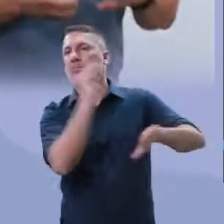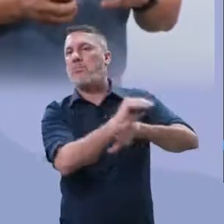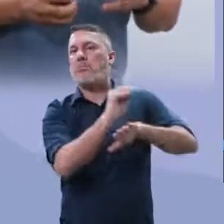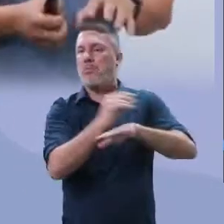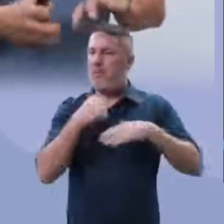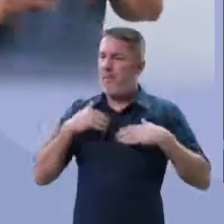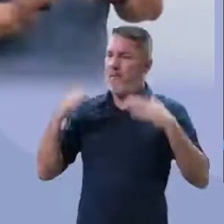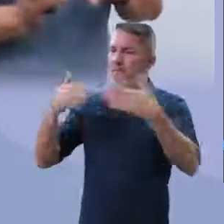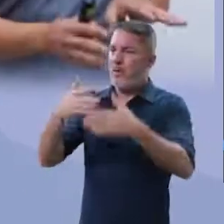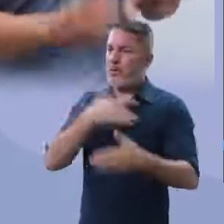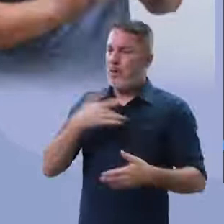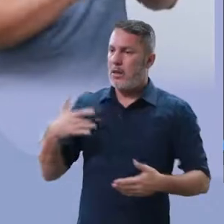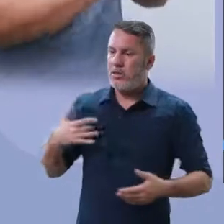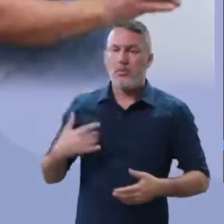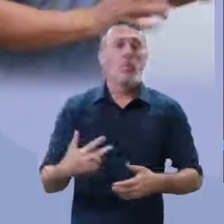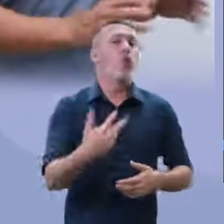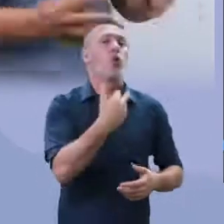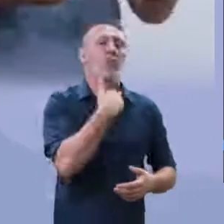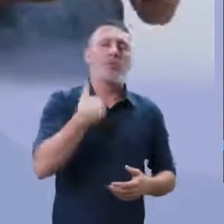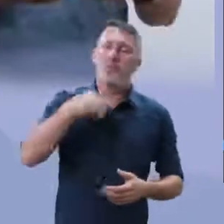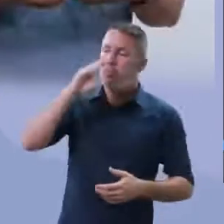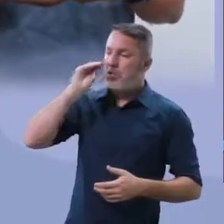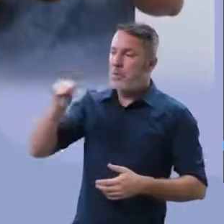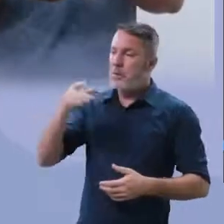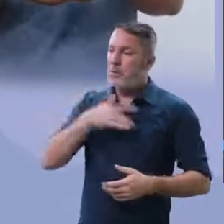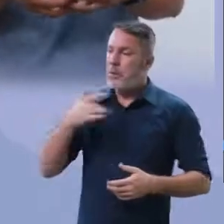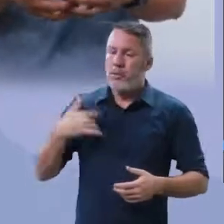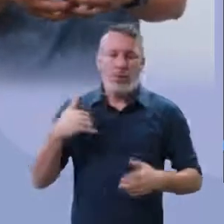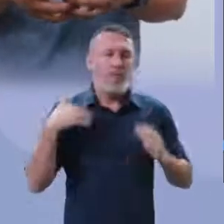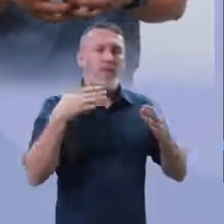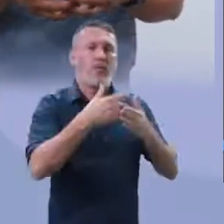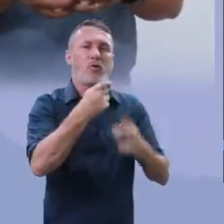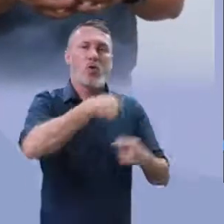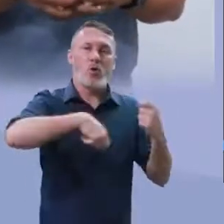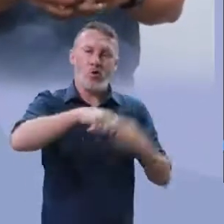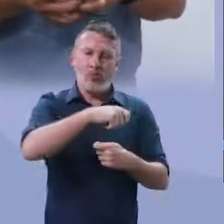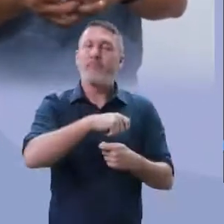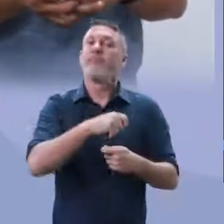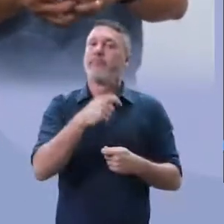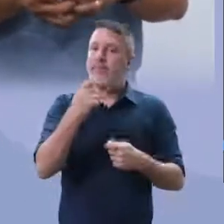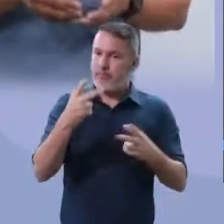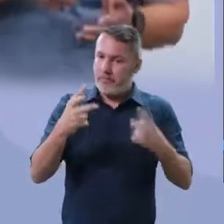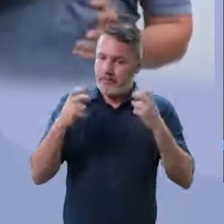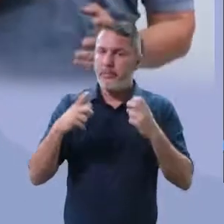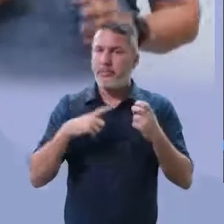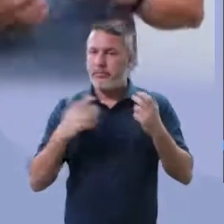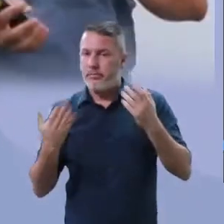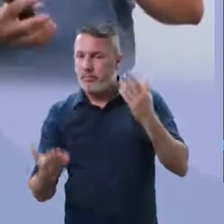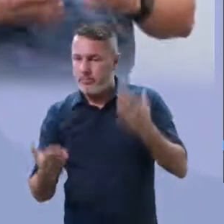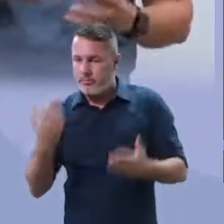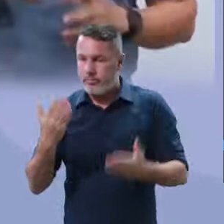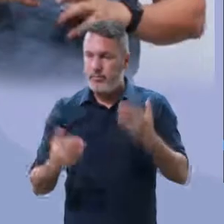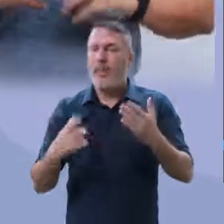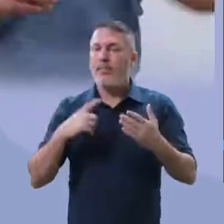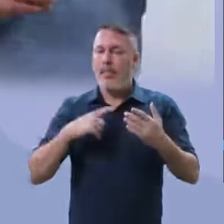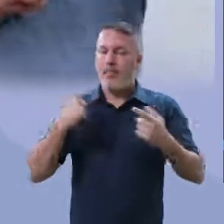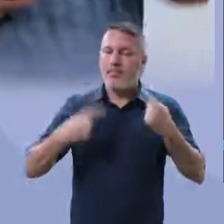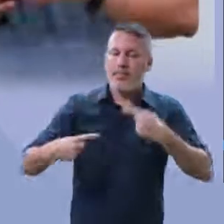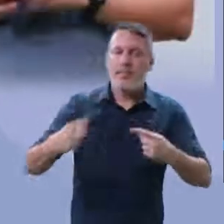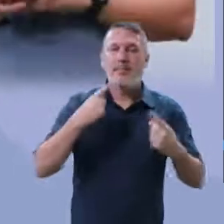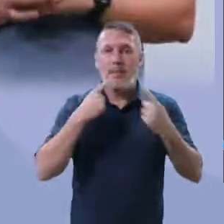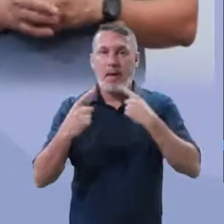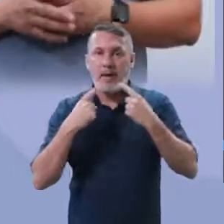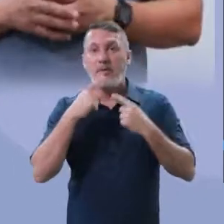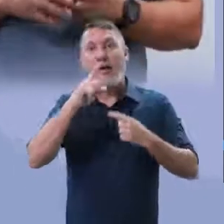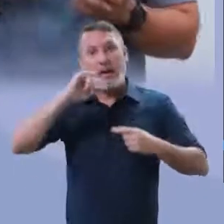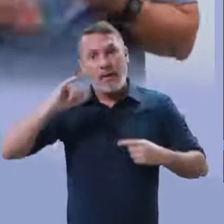apenas na saúde, eu não posso deixar a saúde de lado porque as duas estão interligadas. Percebam isso aí? Então, entre esse debate,